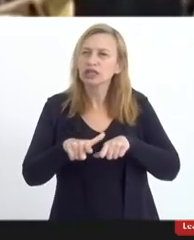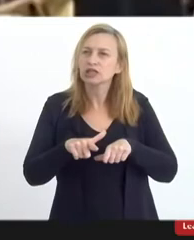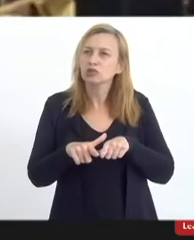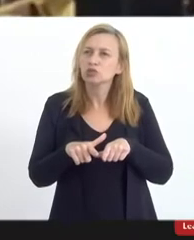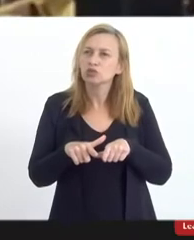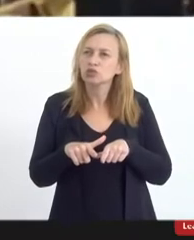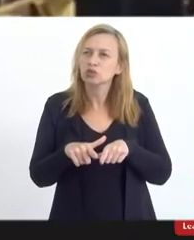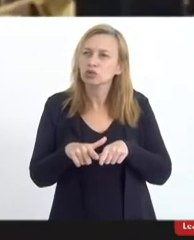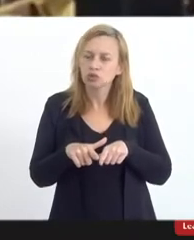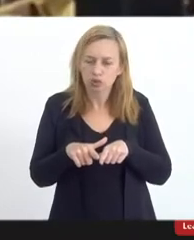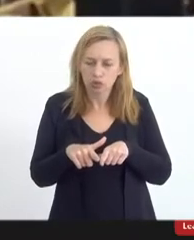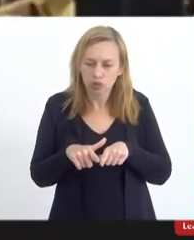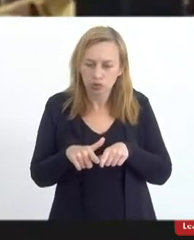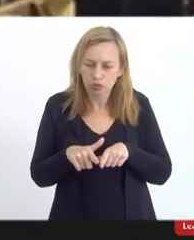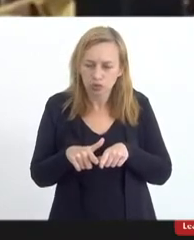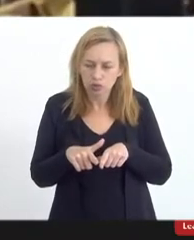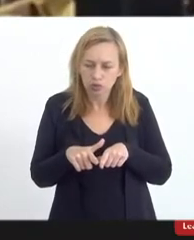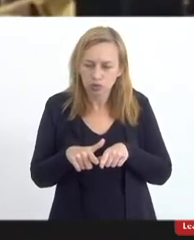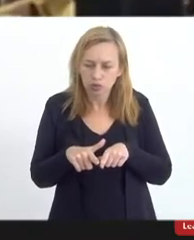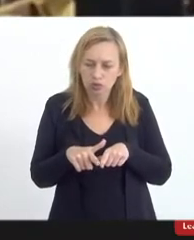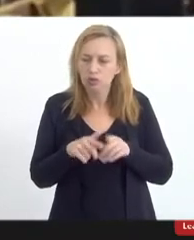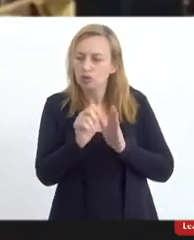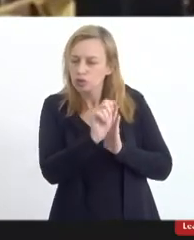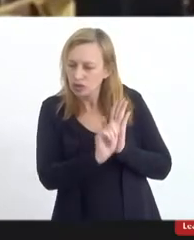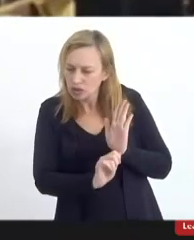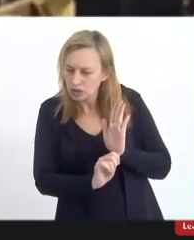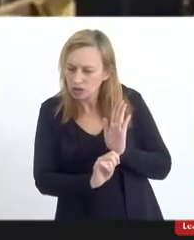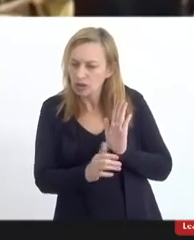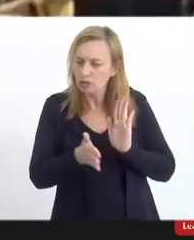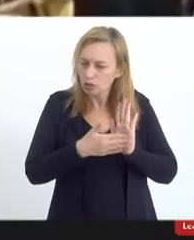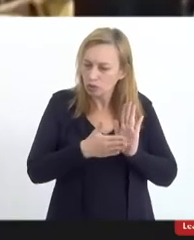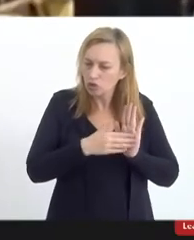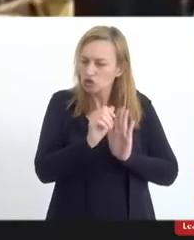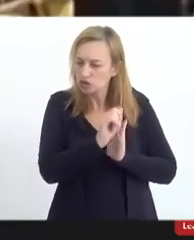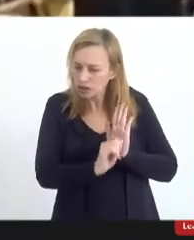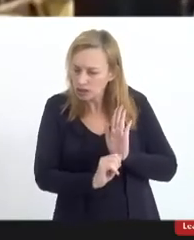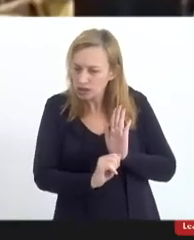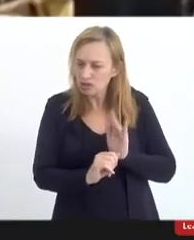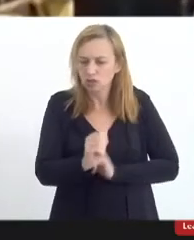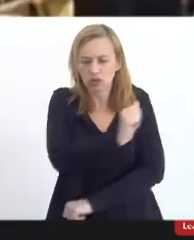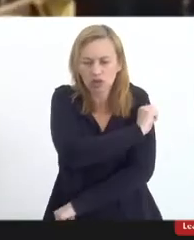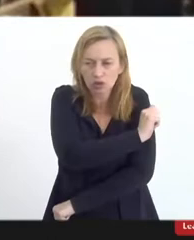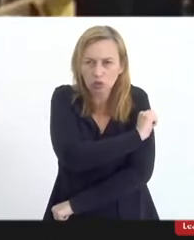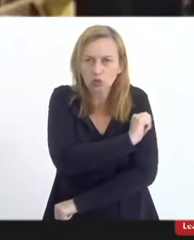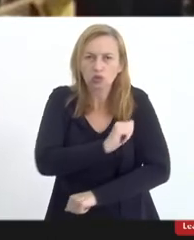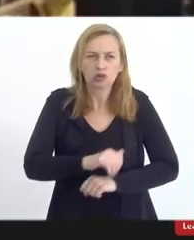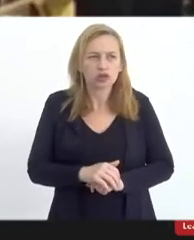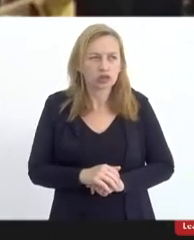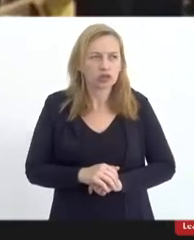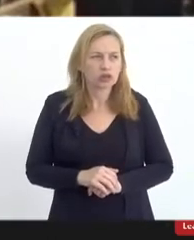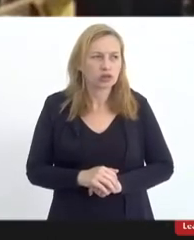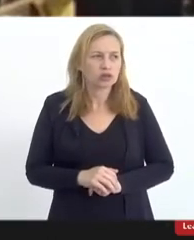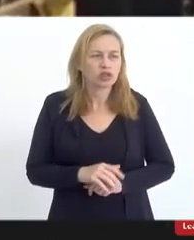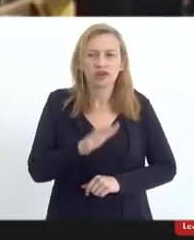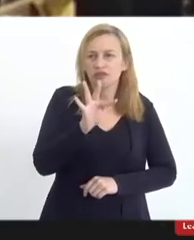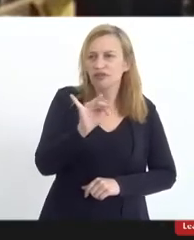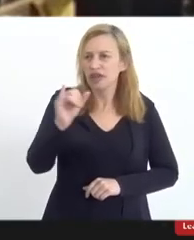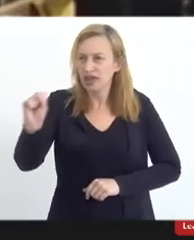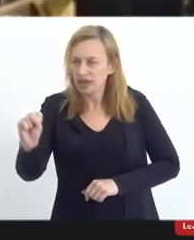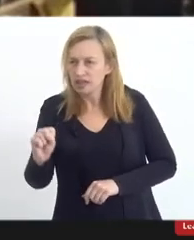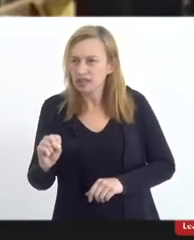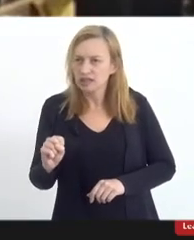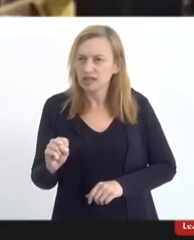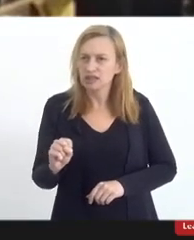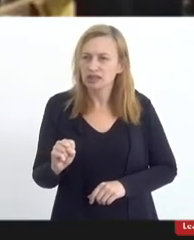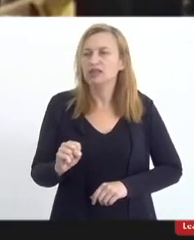redações, nós propomos redações dos alunos, e por conta da FIERJ e da BNAI